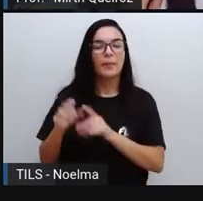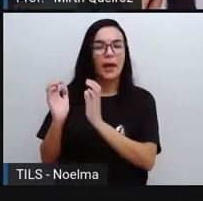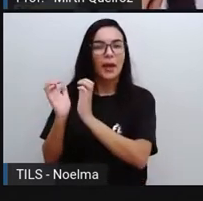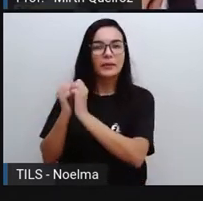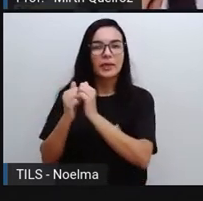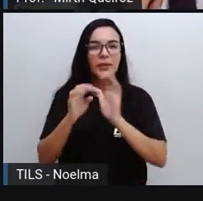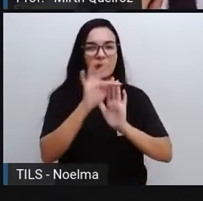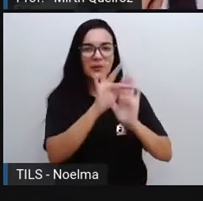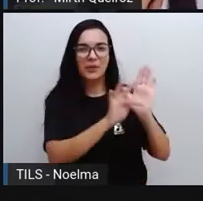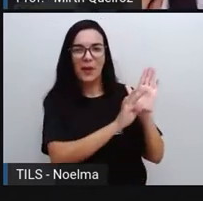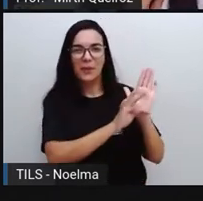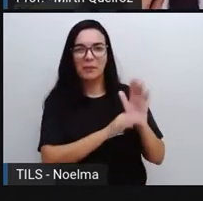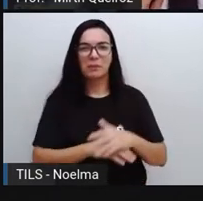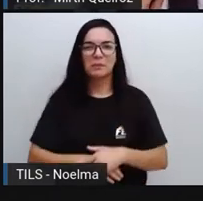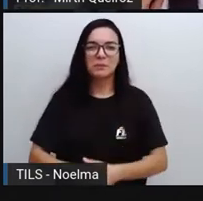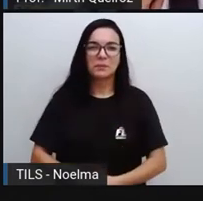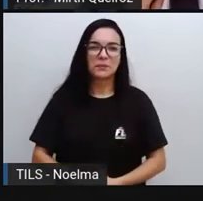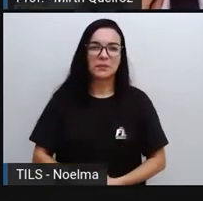textual.